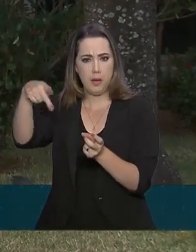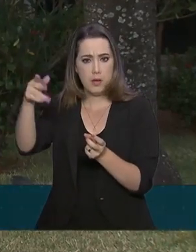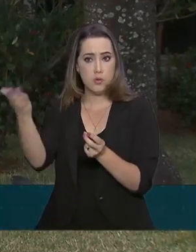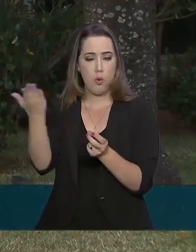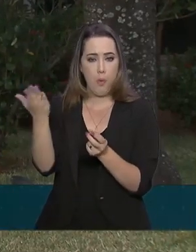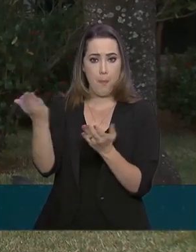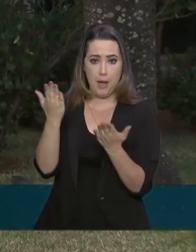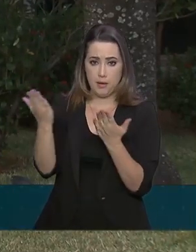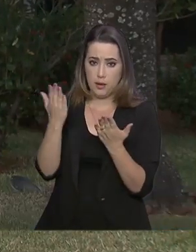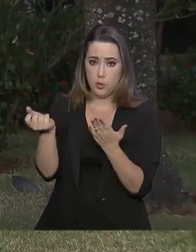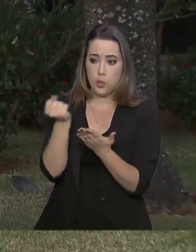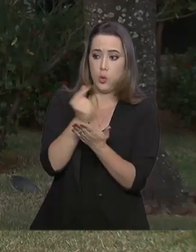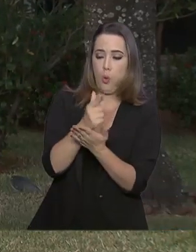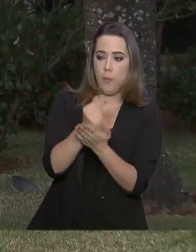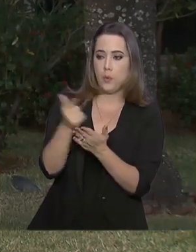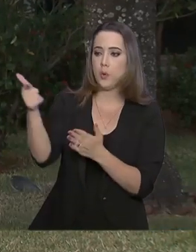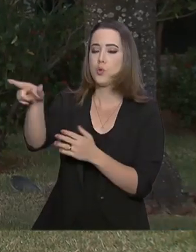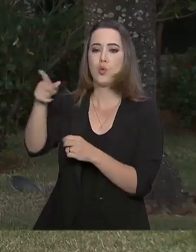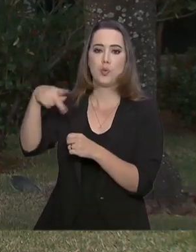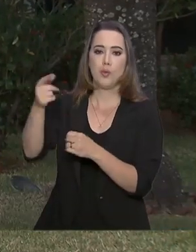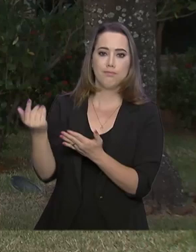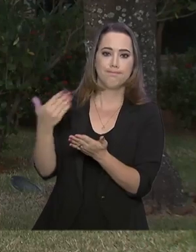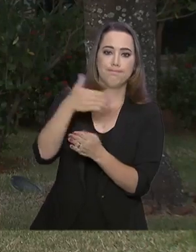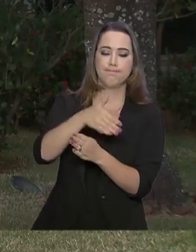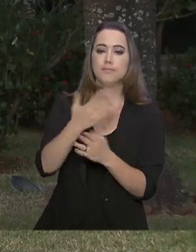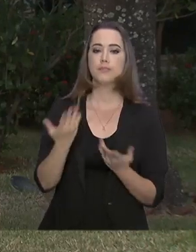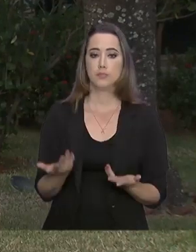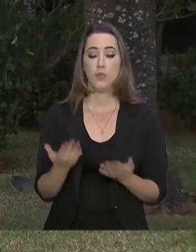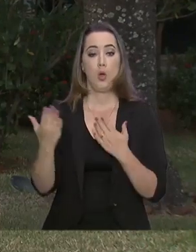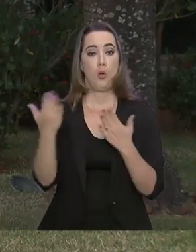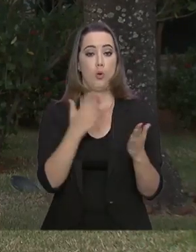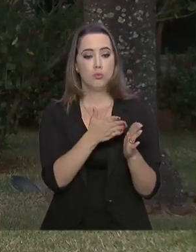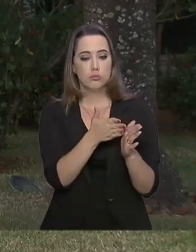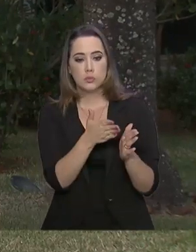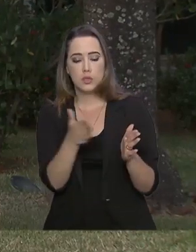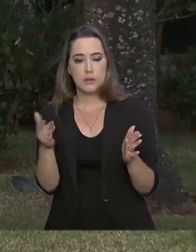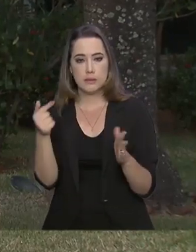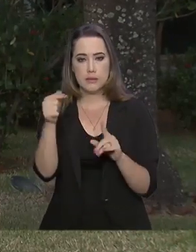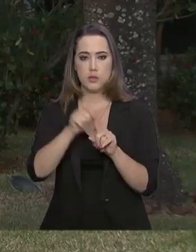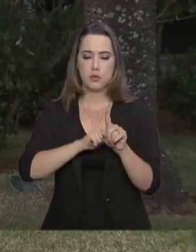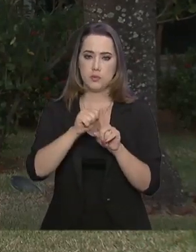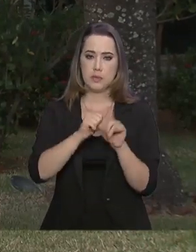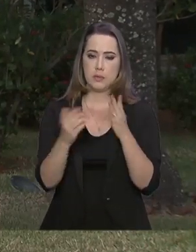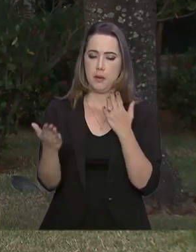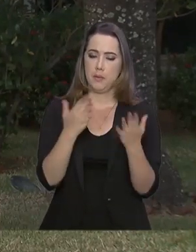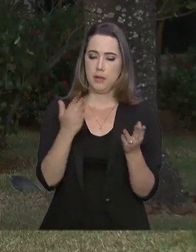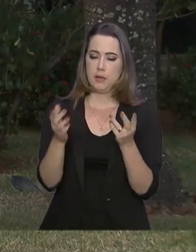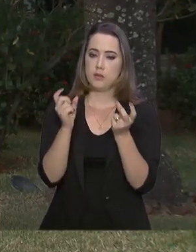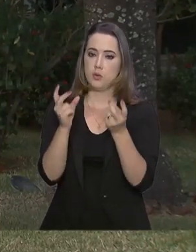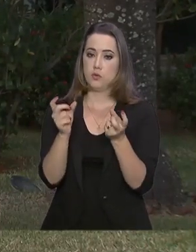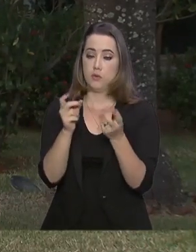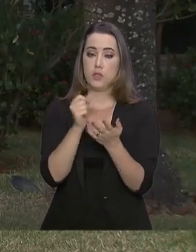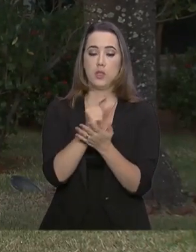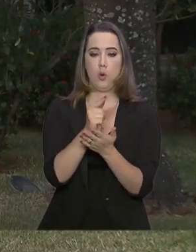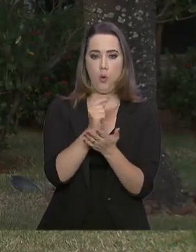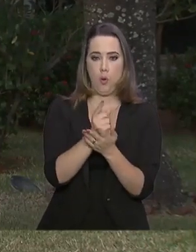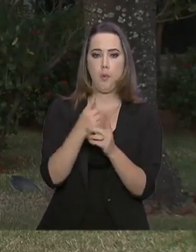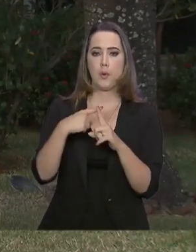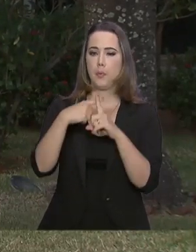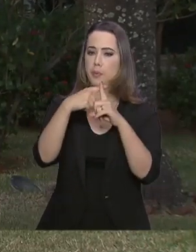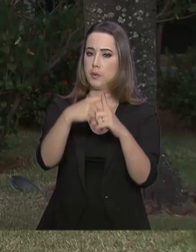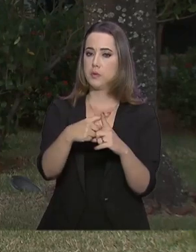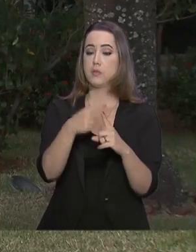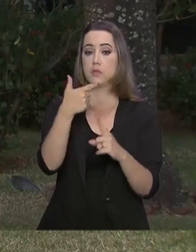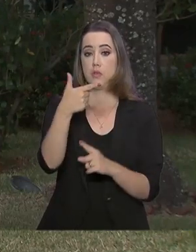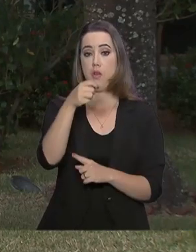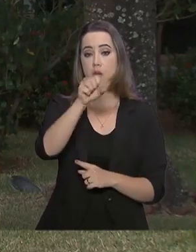fora. No acumulado dos sete primeiros meses de 2019, a balança comercial brasileira teve saldo positivo de